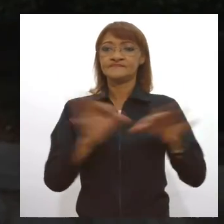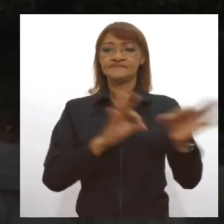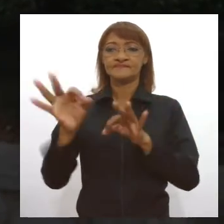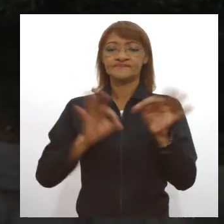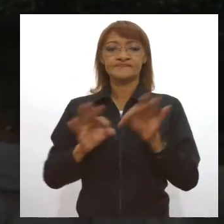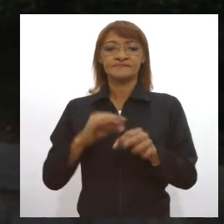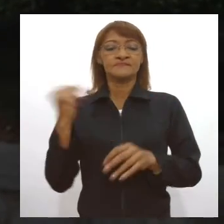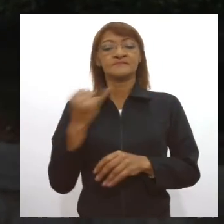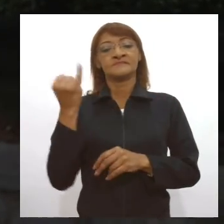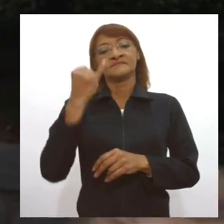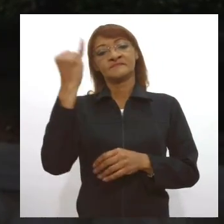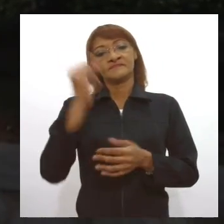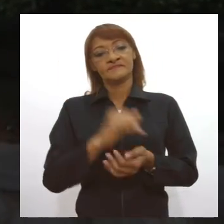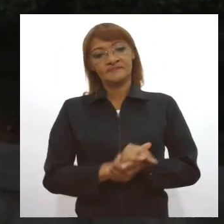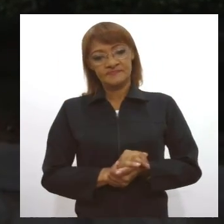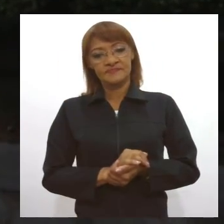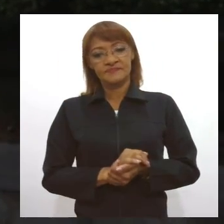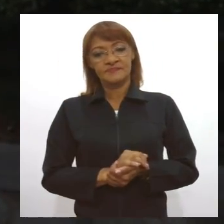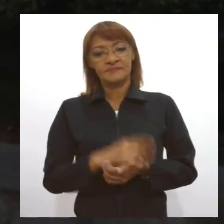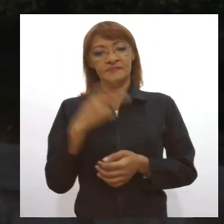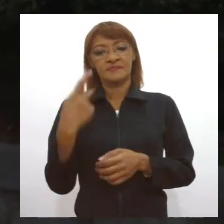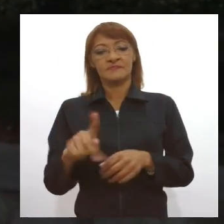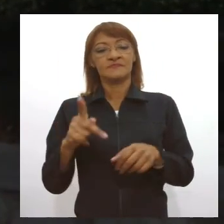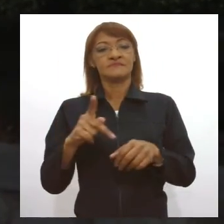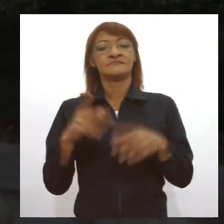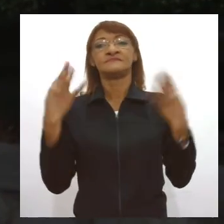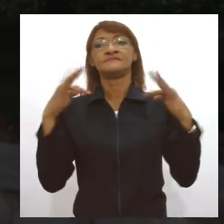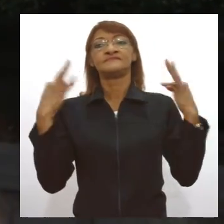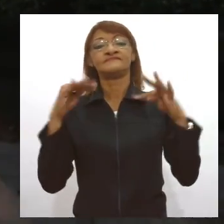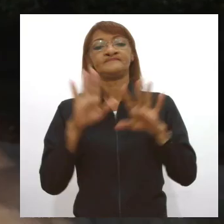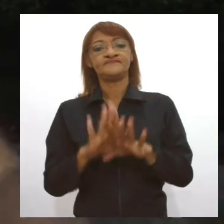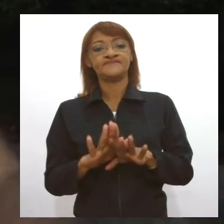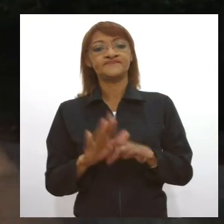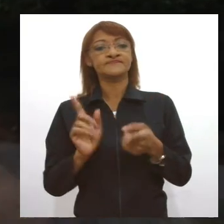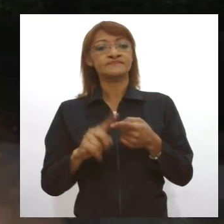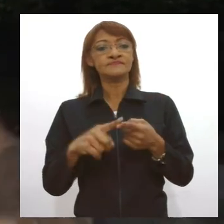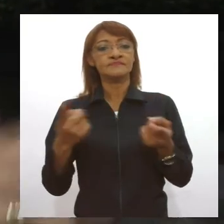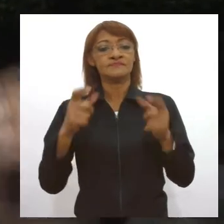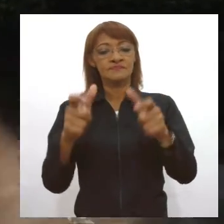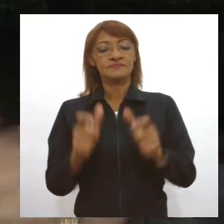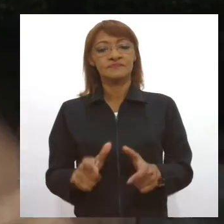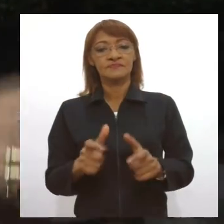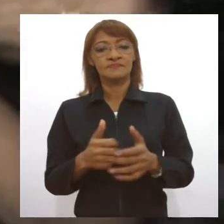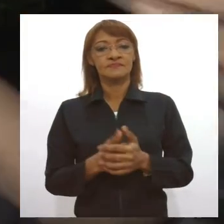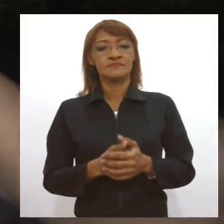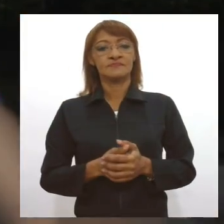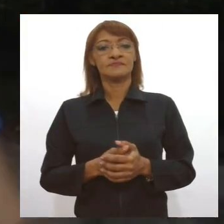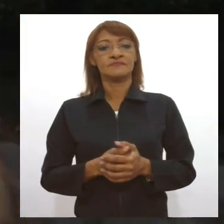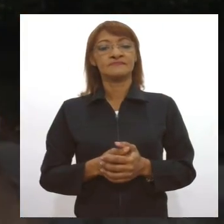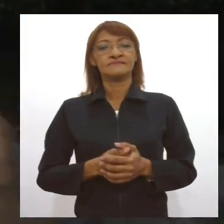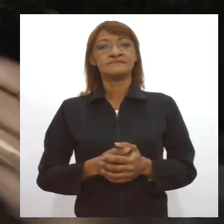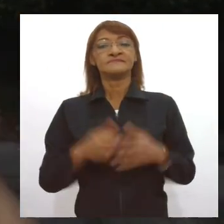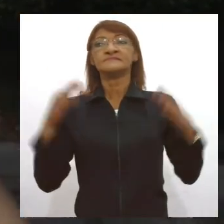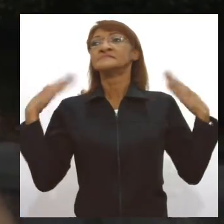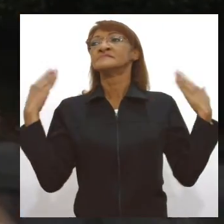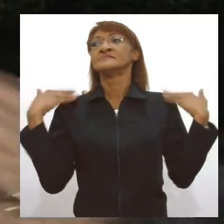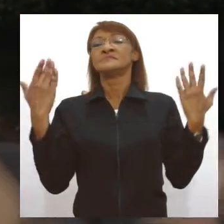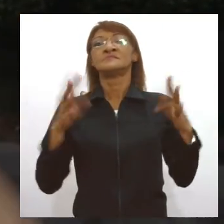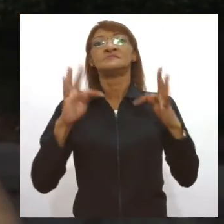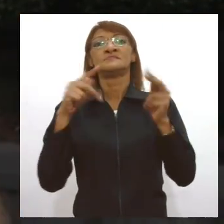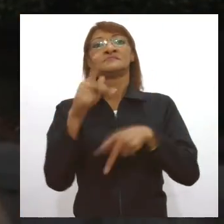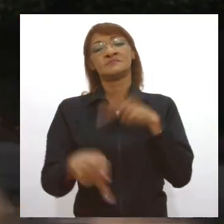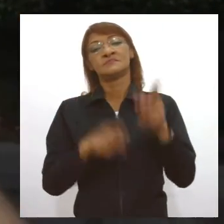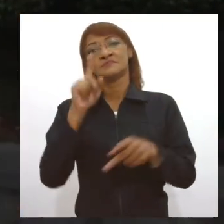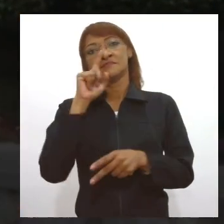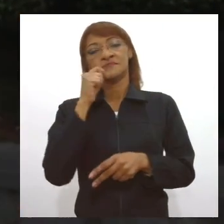vai ser muito importante para a atração do turismo, do desenvolvimento. Além disso, vai ser uma área, ainda uma área de lazer para os aracajuanos,